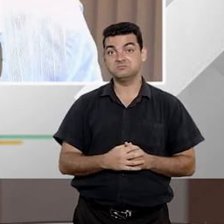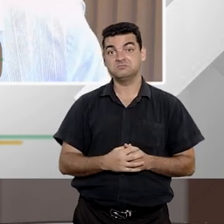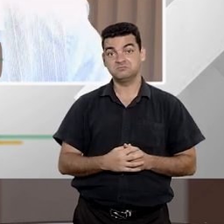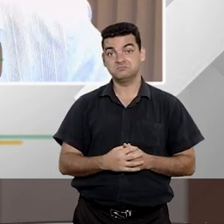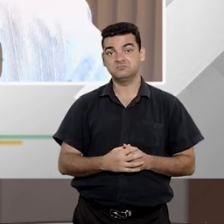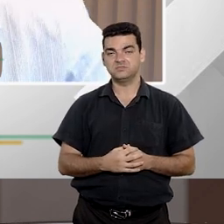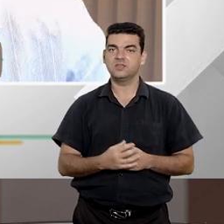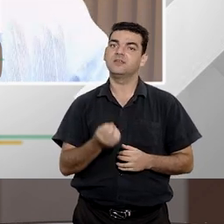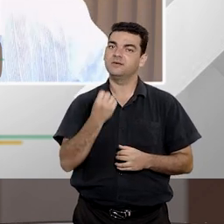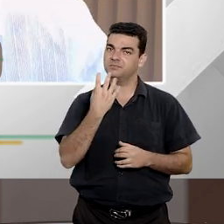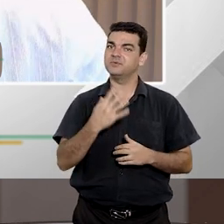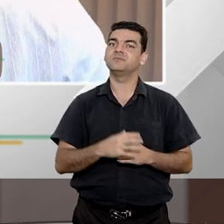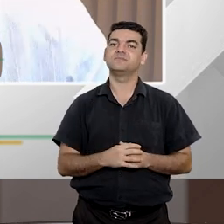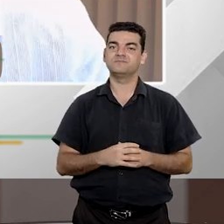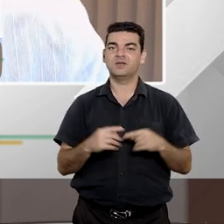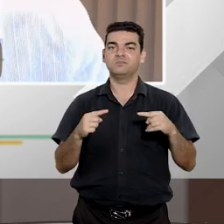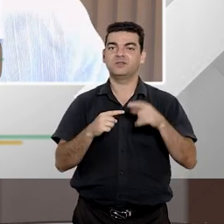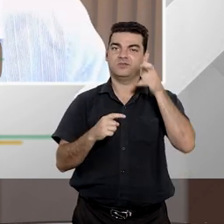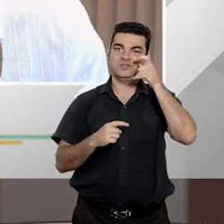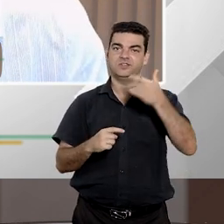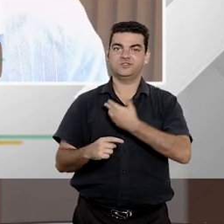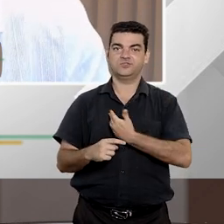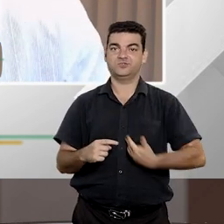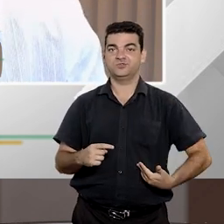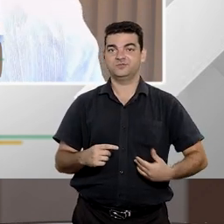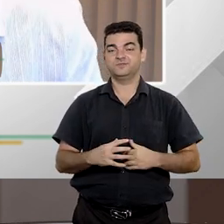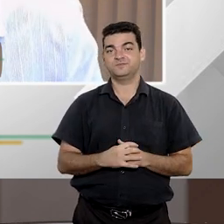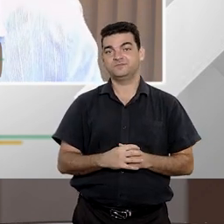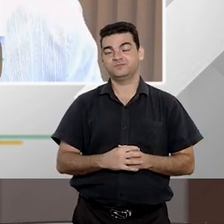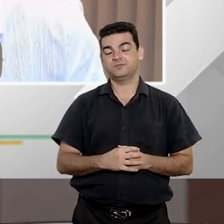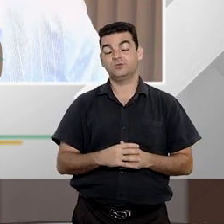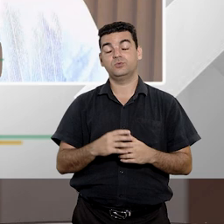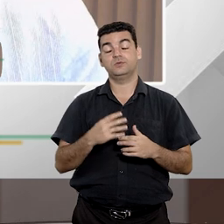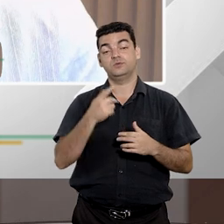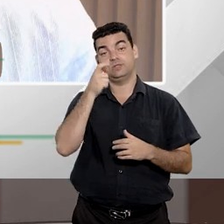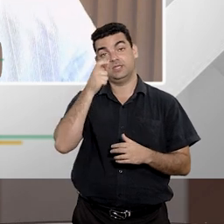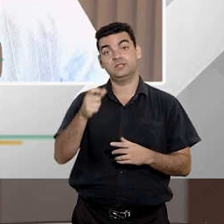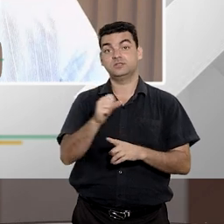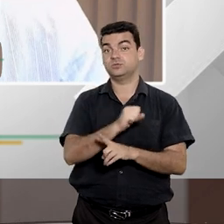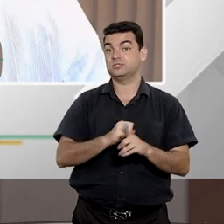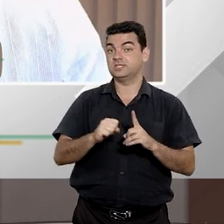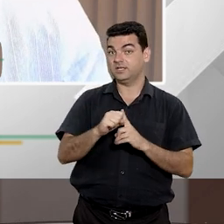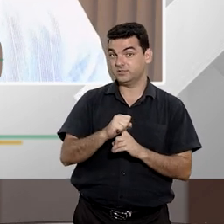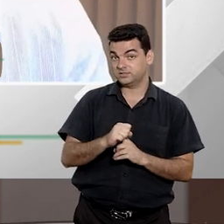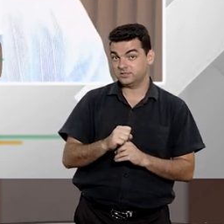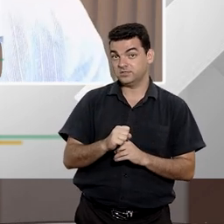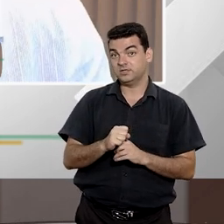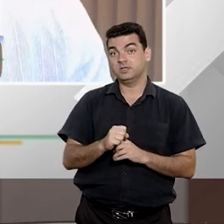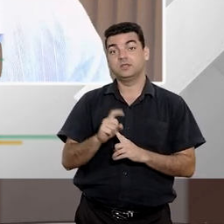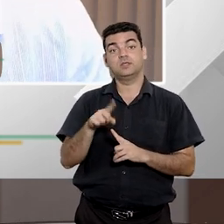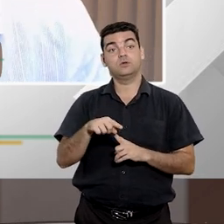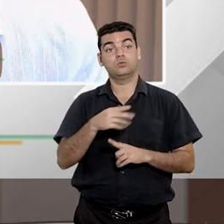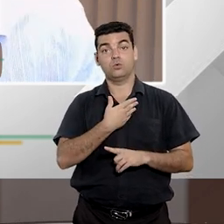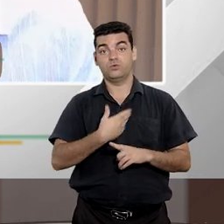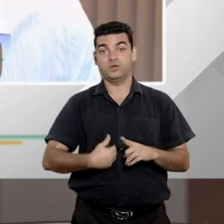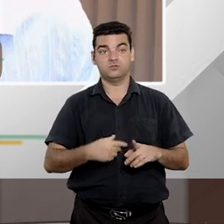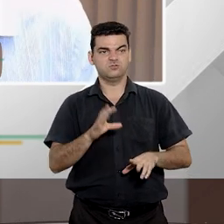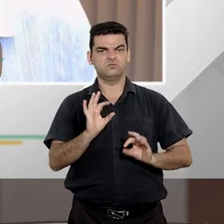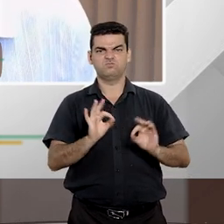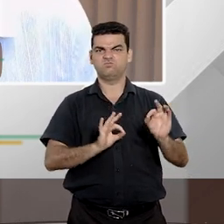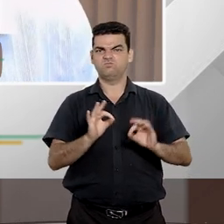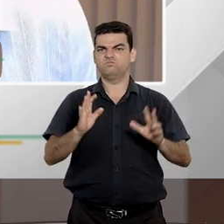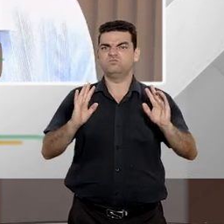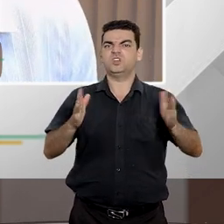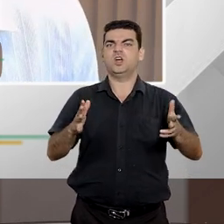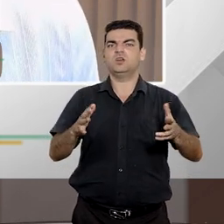algo que faz parte do interesse coletivo, da paz social. Saber que o Estado está preparado para, seja